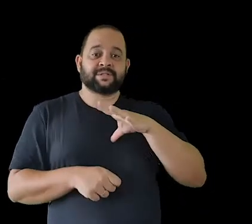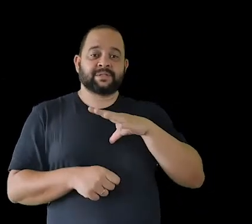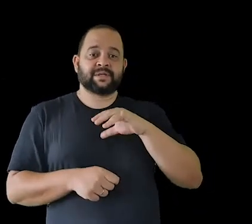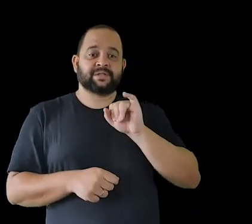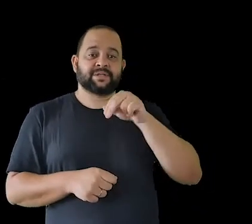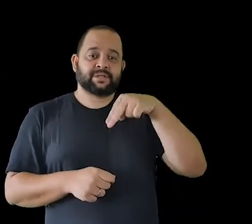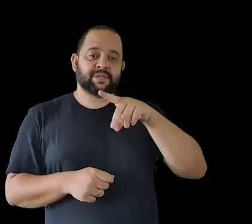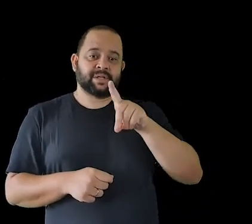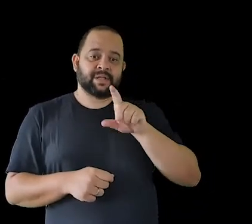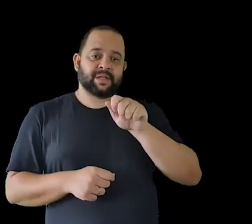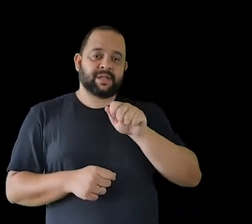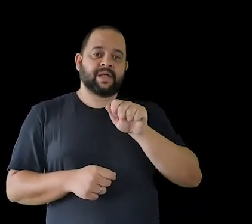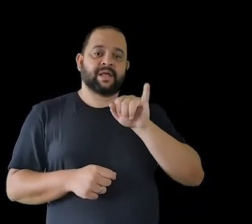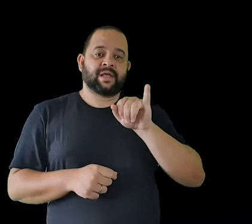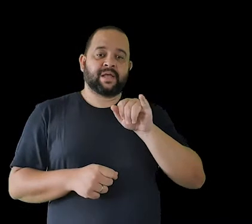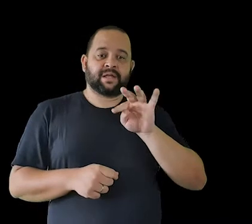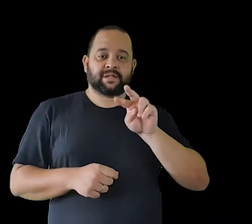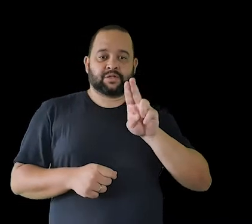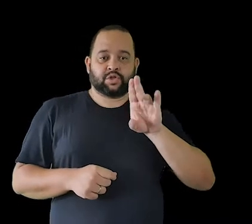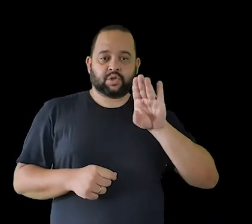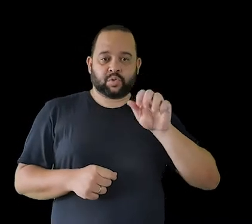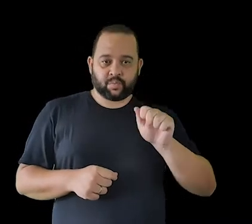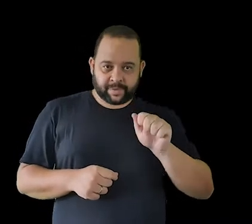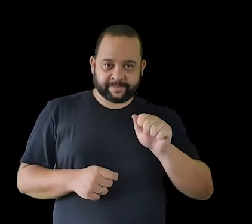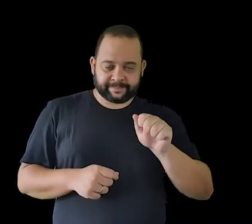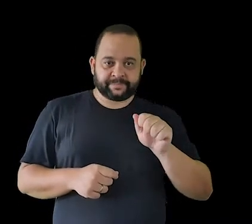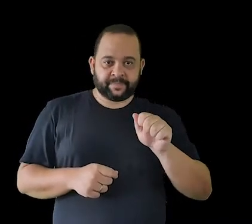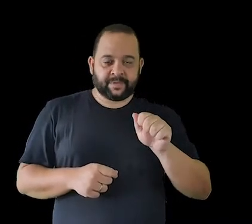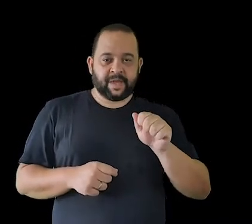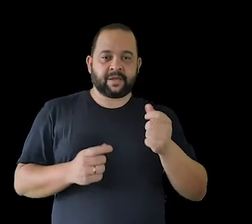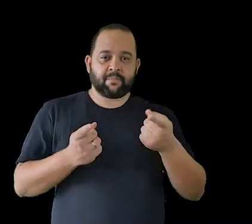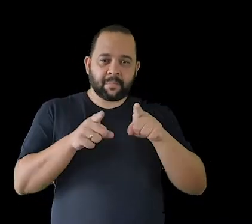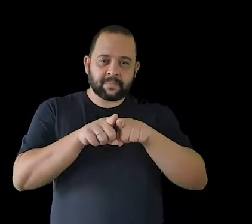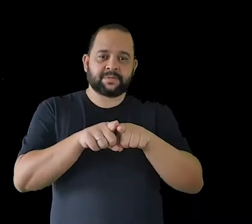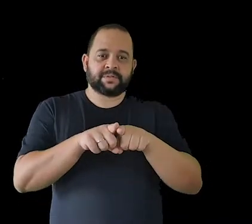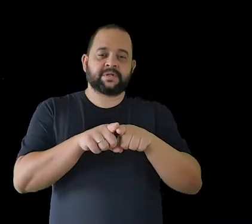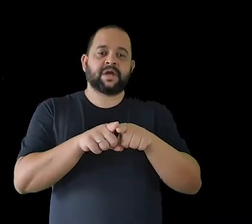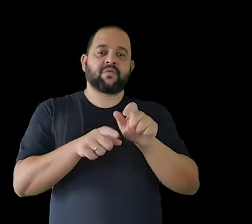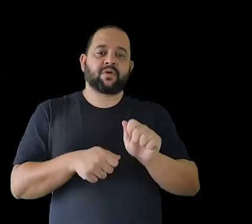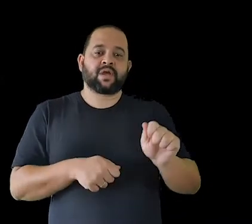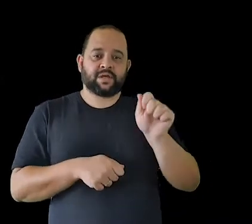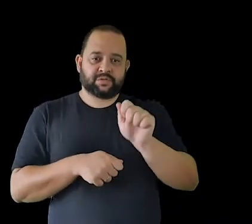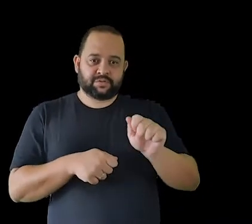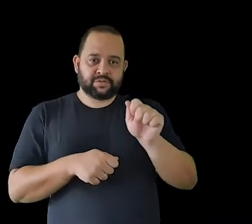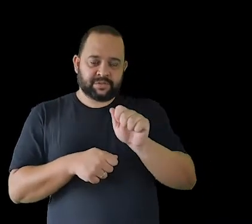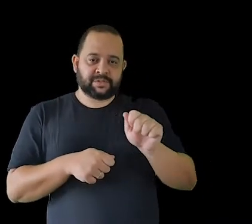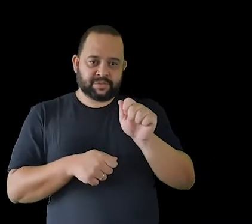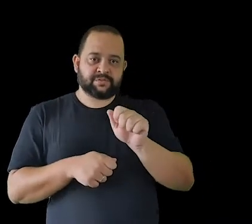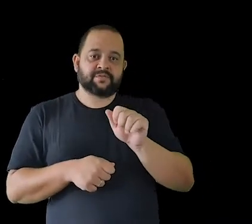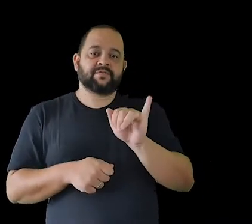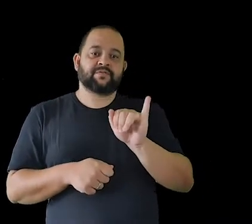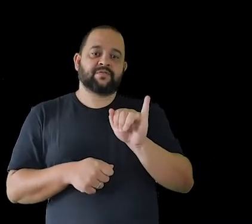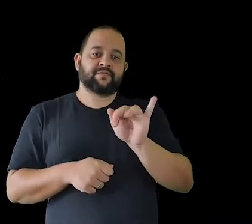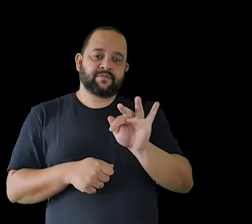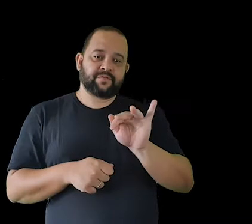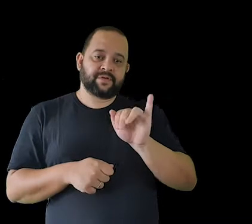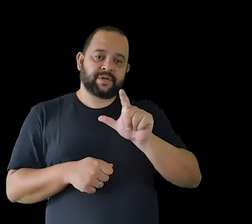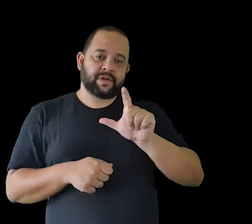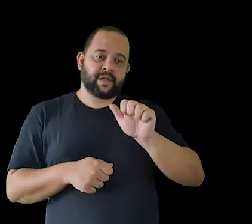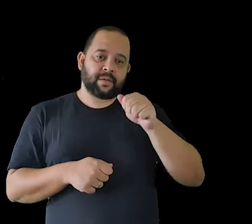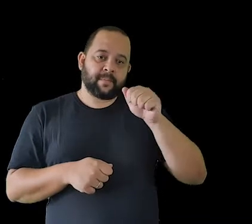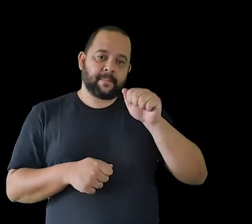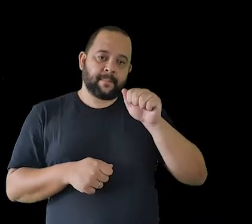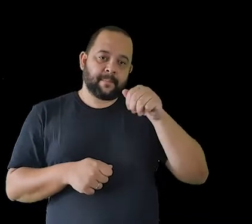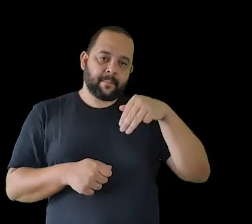apresentação. O Ensemble Guarani faz parte desta associação. A Associação Filarmônica de Indaiatuba,